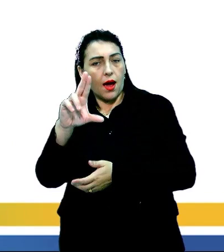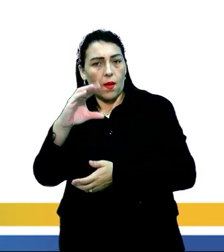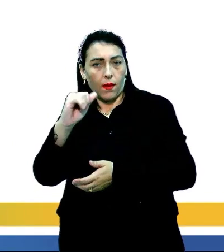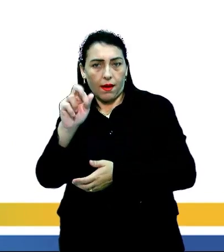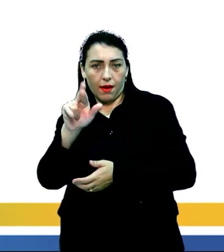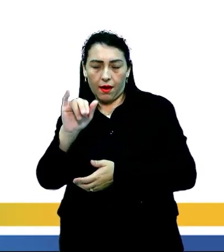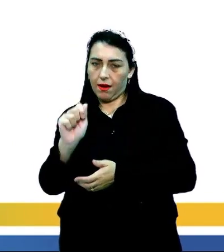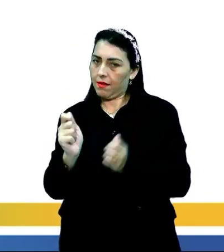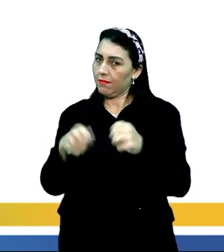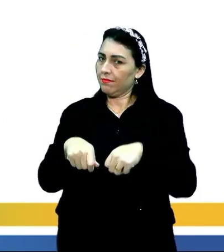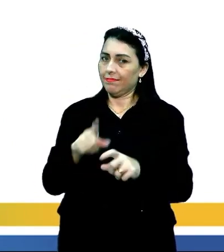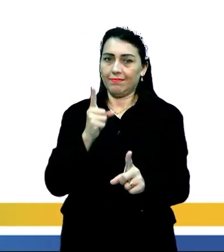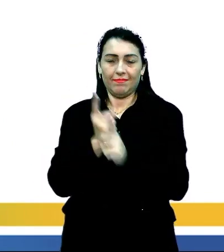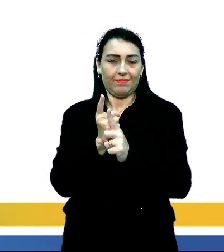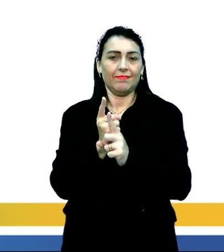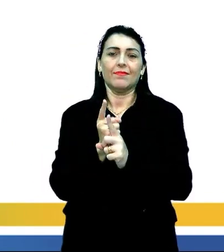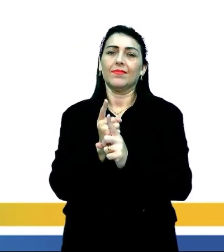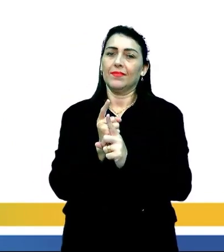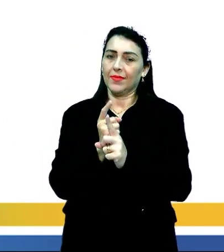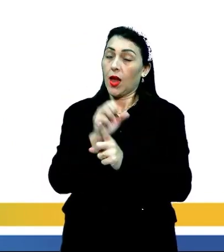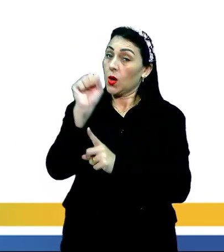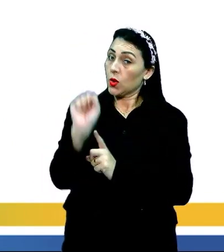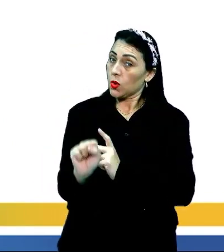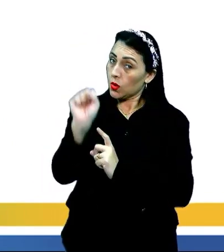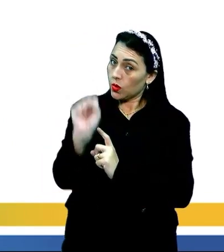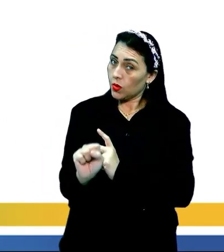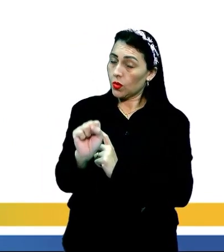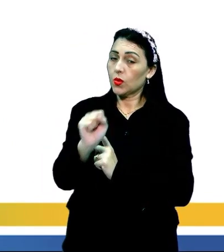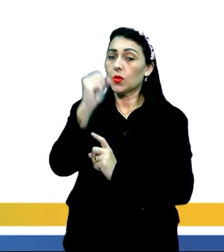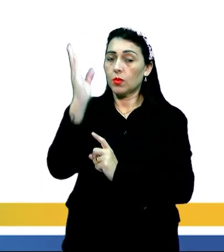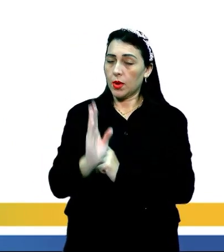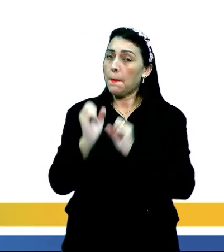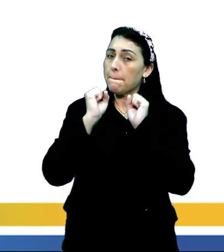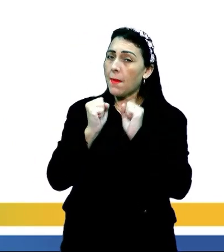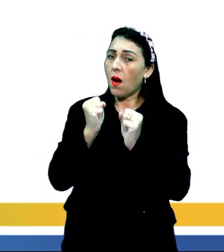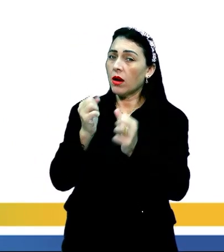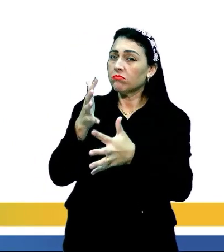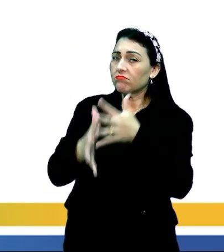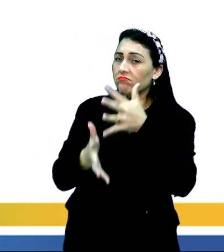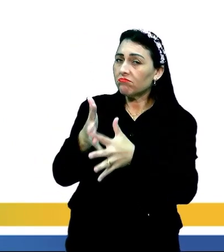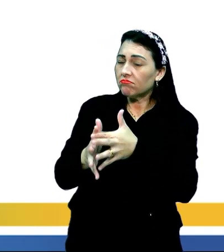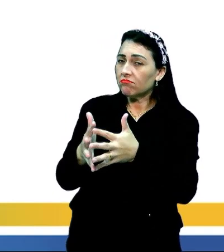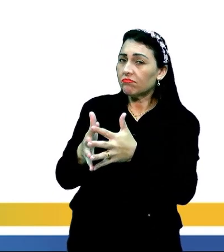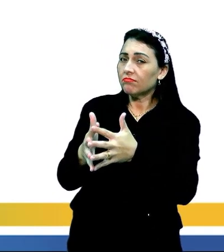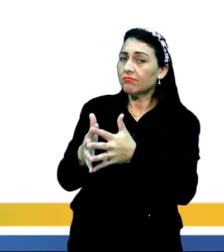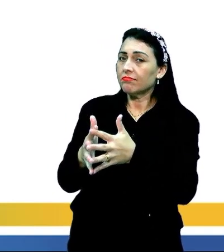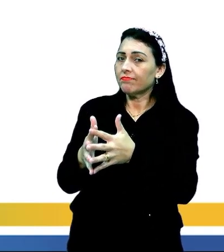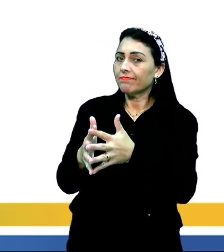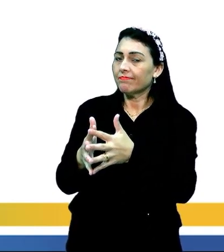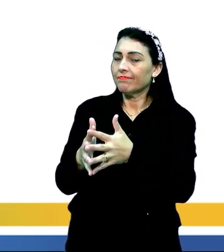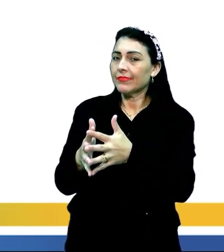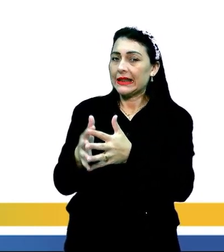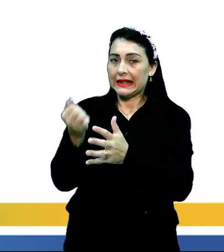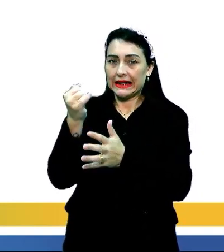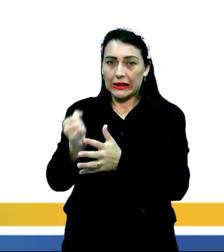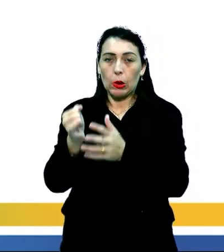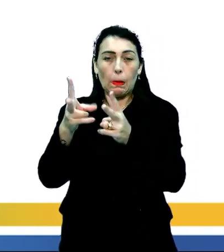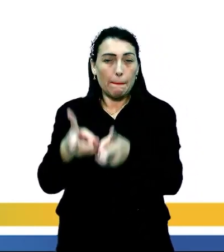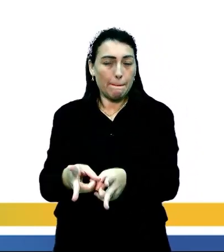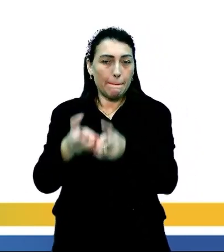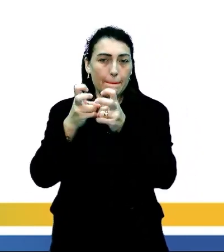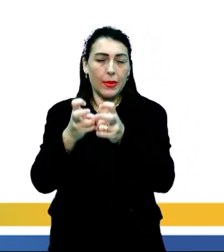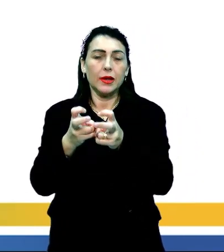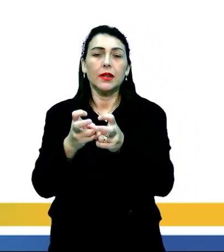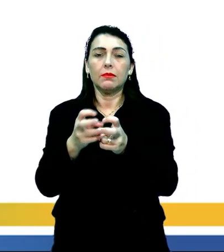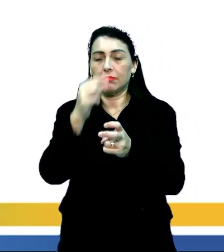a gente pode encontrar nessa parte mais sul do Brasil, a gente pode confundir os dois? Se a gente for observar a